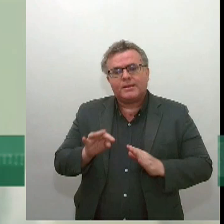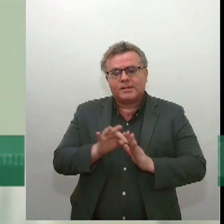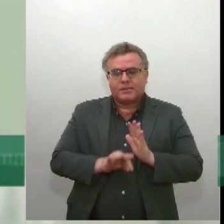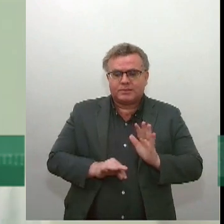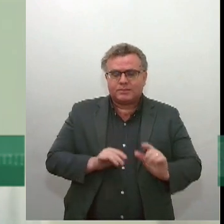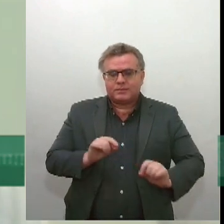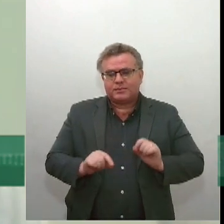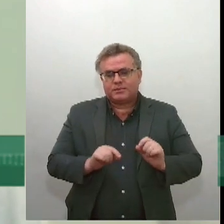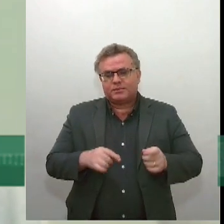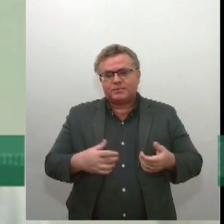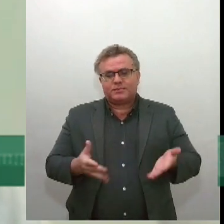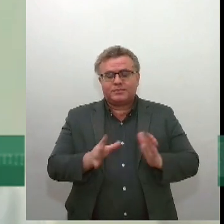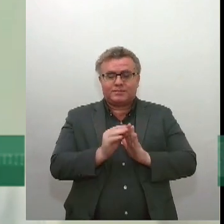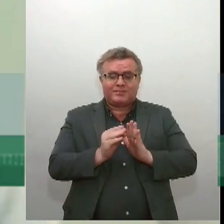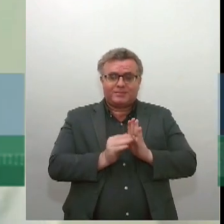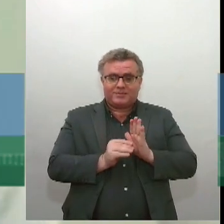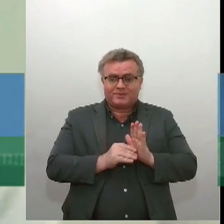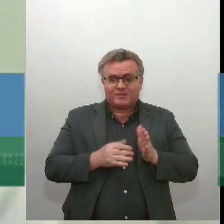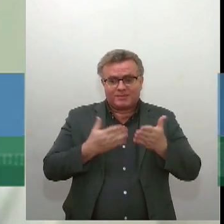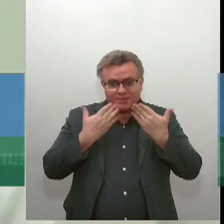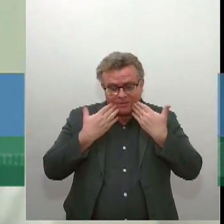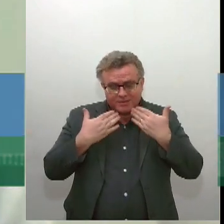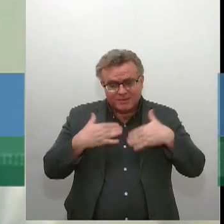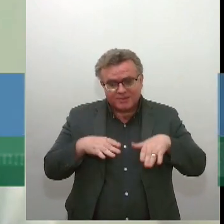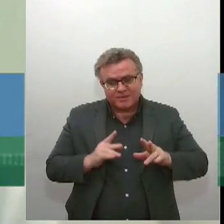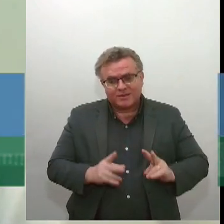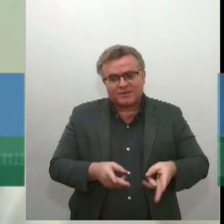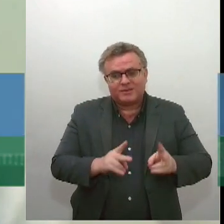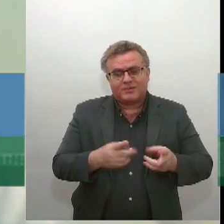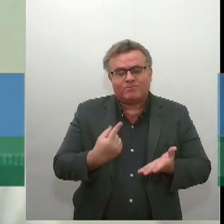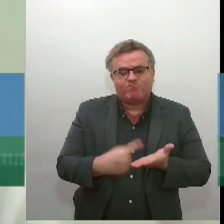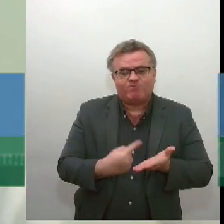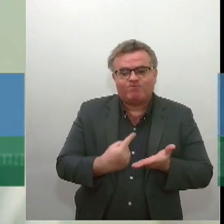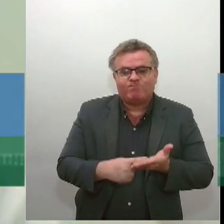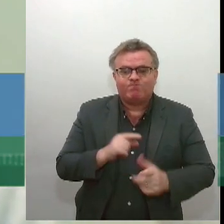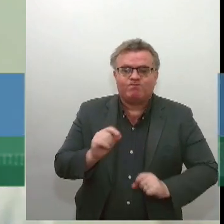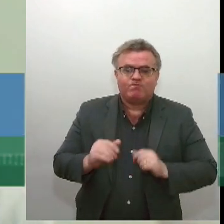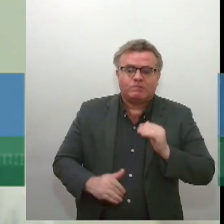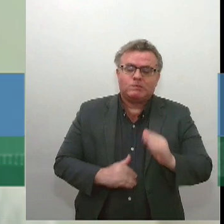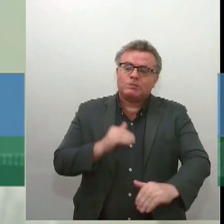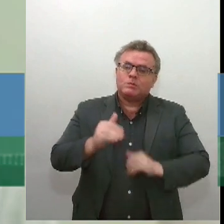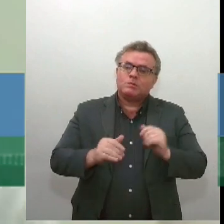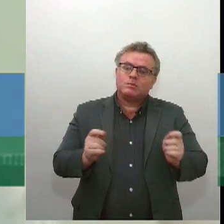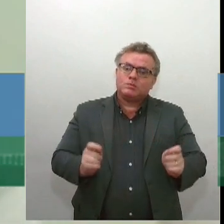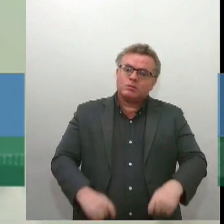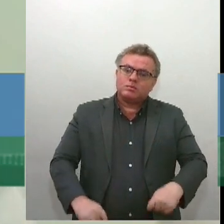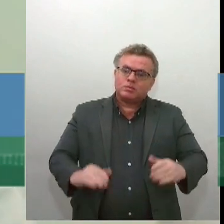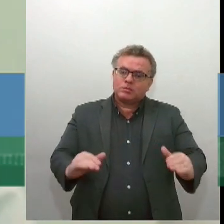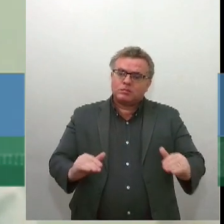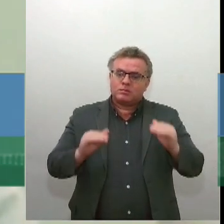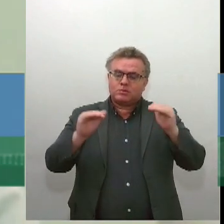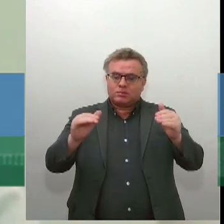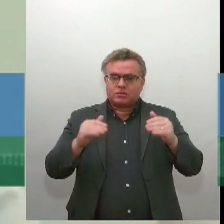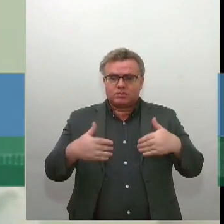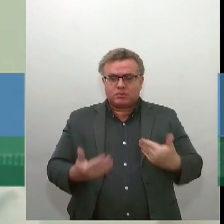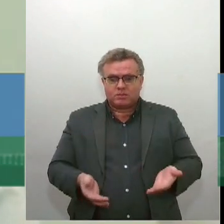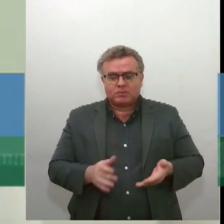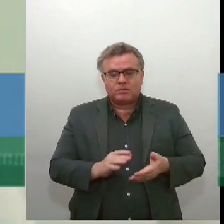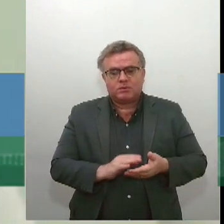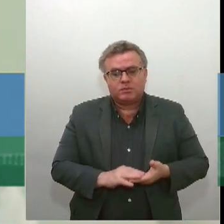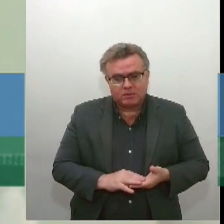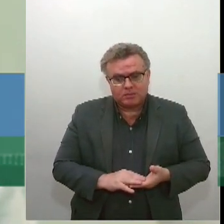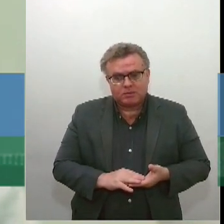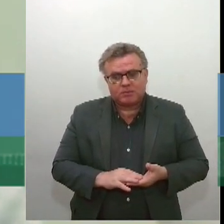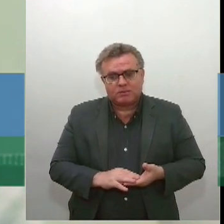normativo, que tem impacto no processo decisório do Supremo, que também tem impacto na